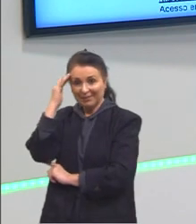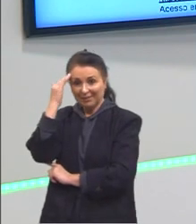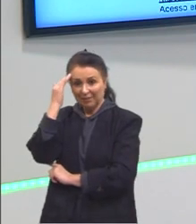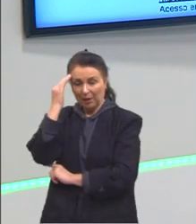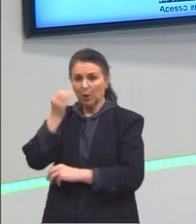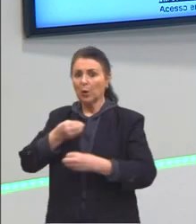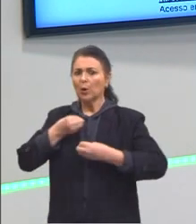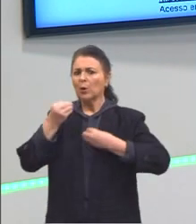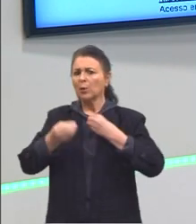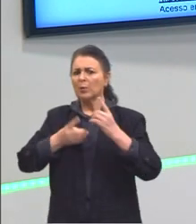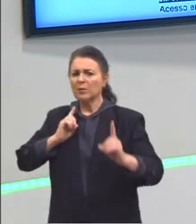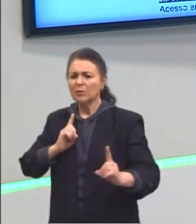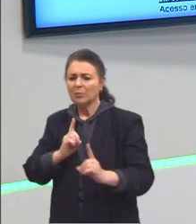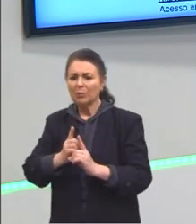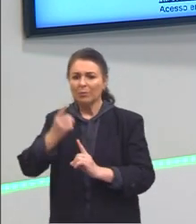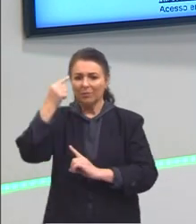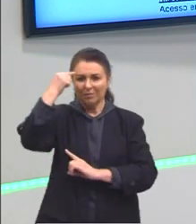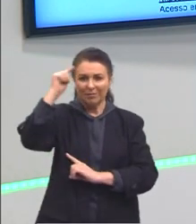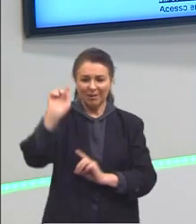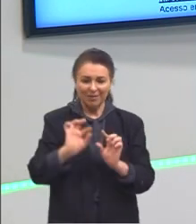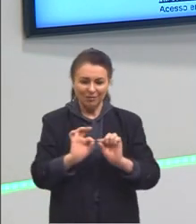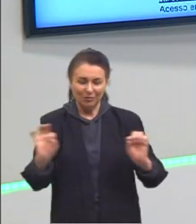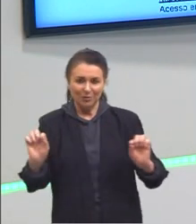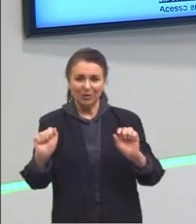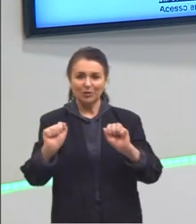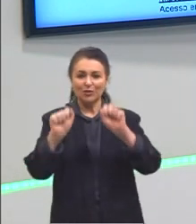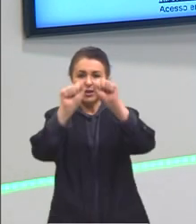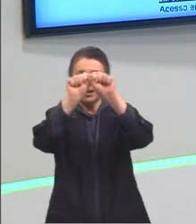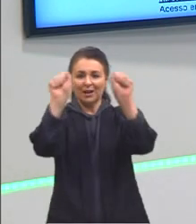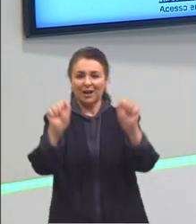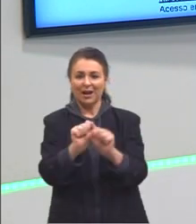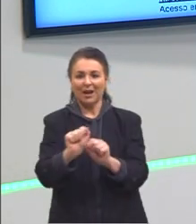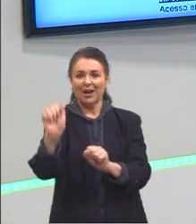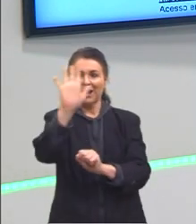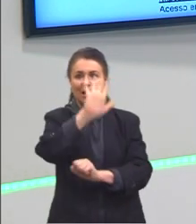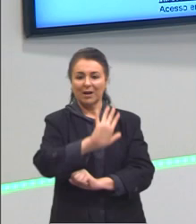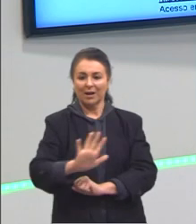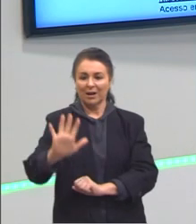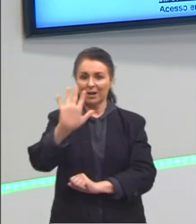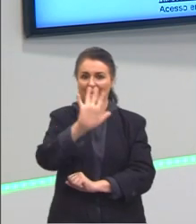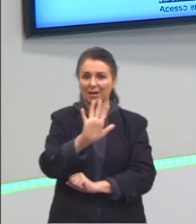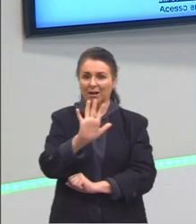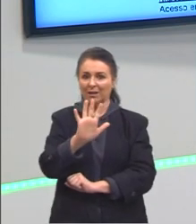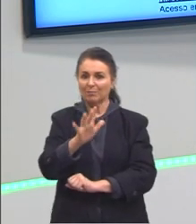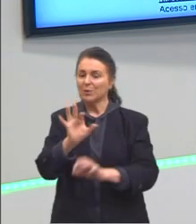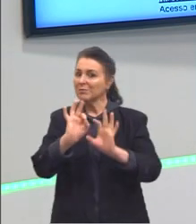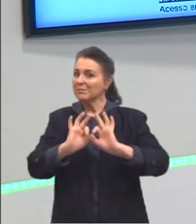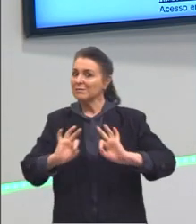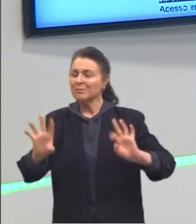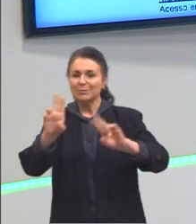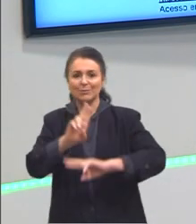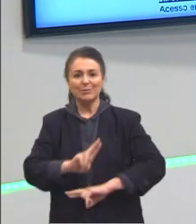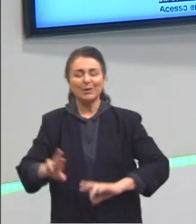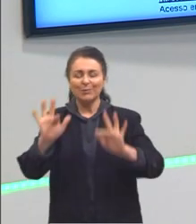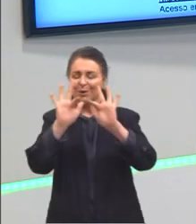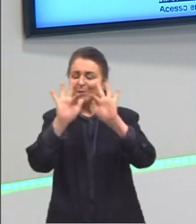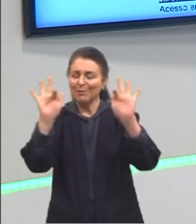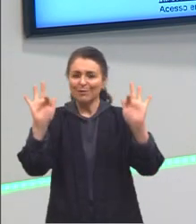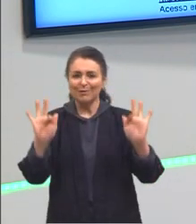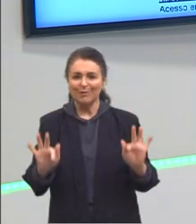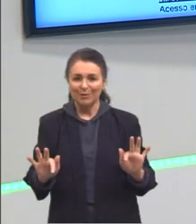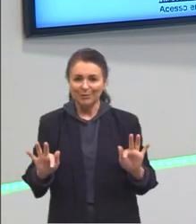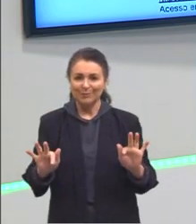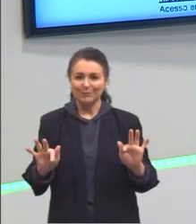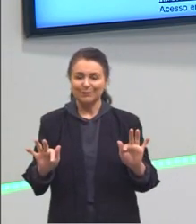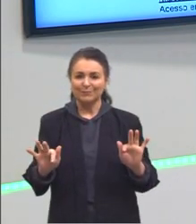foi chegando nessa ideia para medir a área de um círculo. Mas o que nós simplesmente utilizamos é a fórmula. A